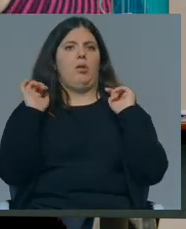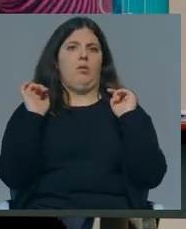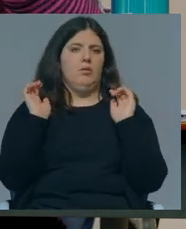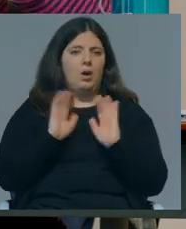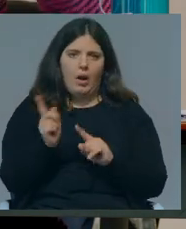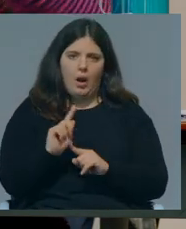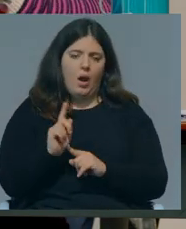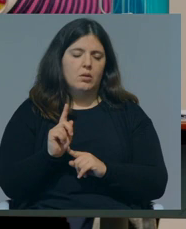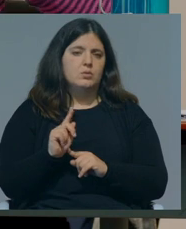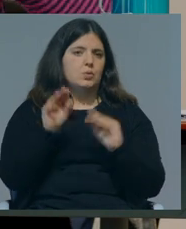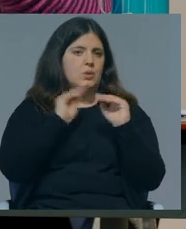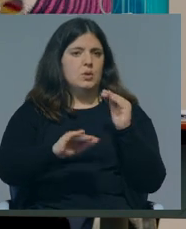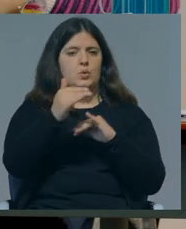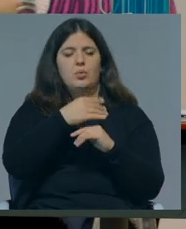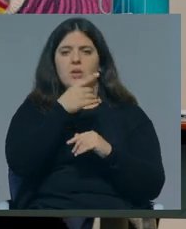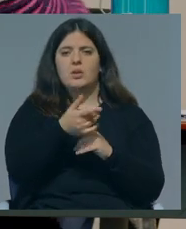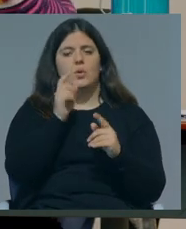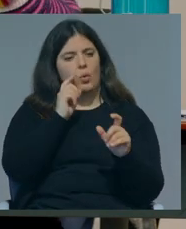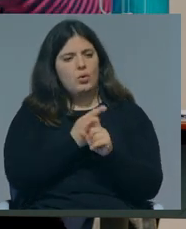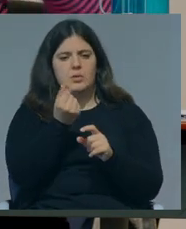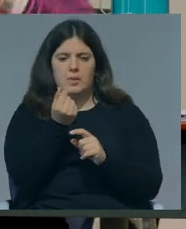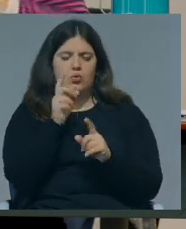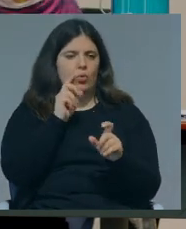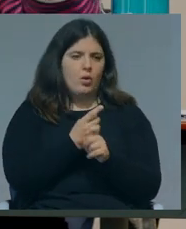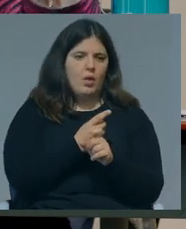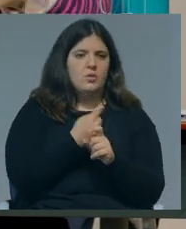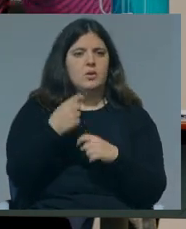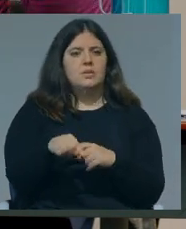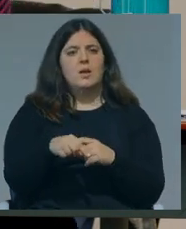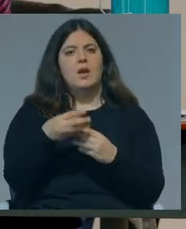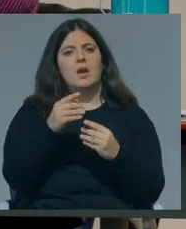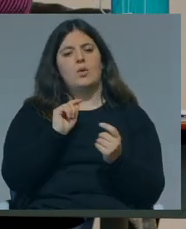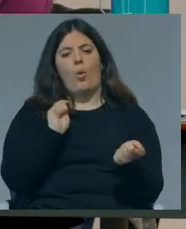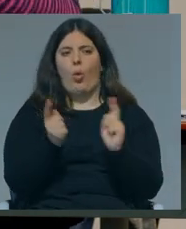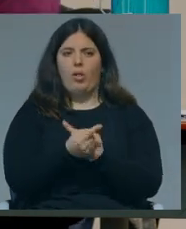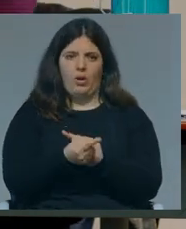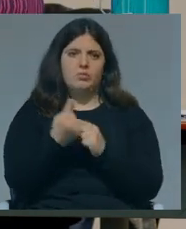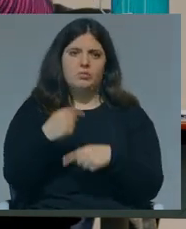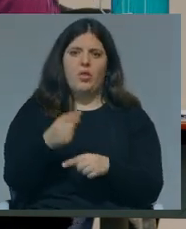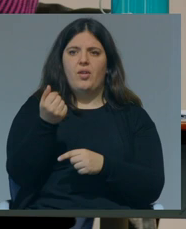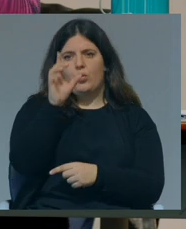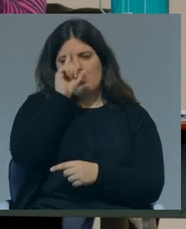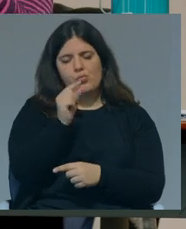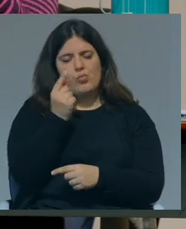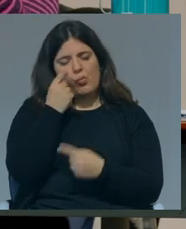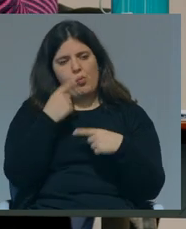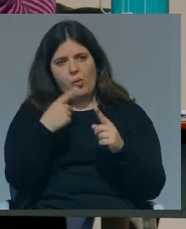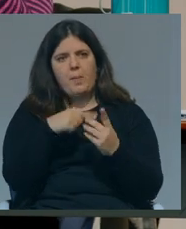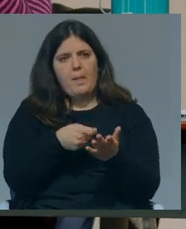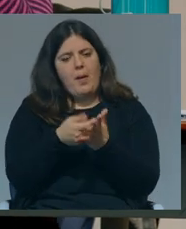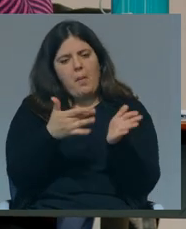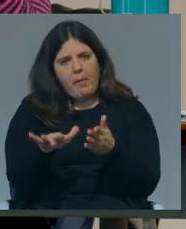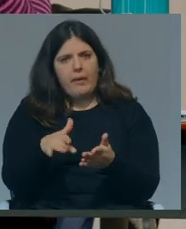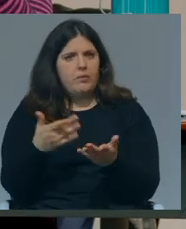demitir, por exemplo, do ensino superior. Eu falei em preços controlados e preços controlados têm sempre que ter uma contrapartida de dinheiro público, não é para pagar uma parte dos